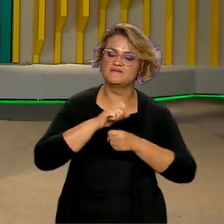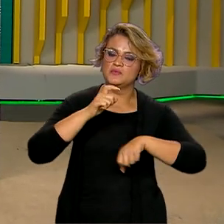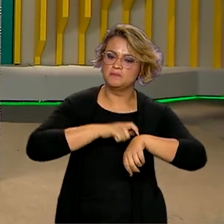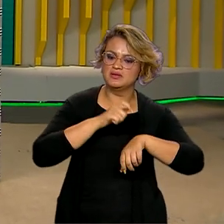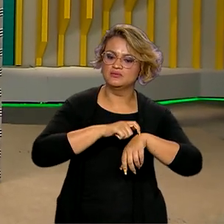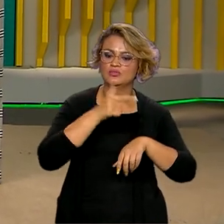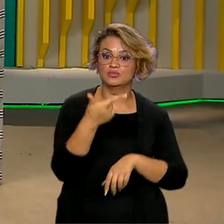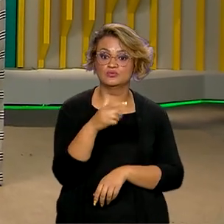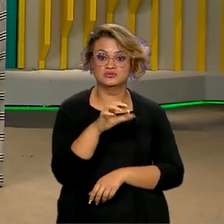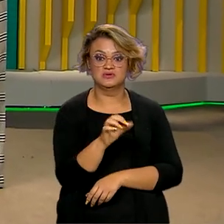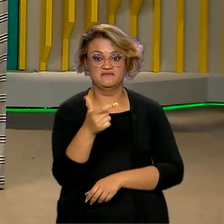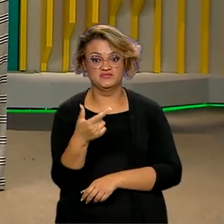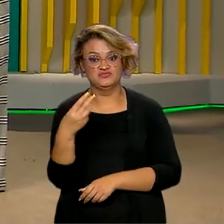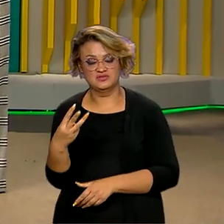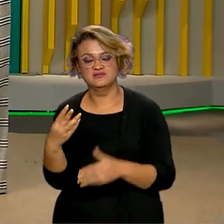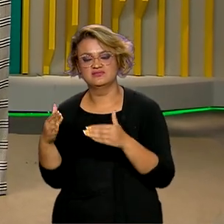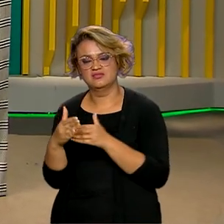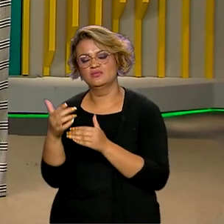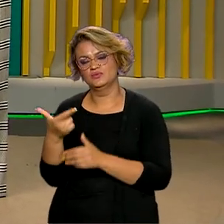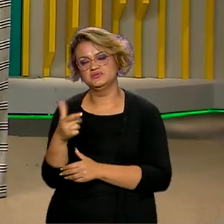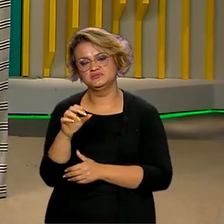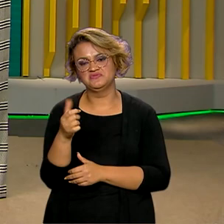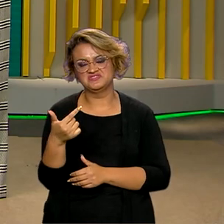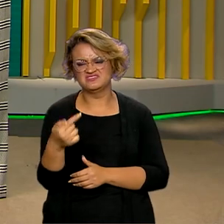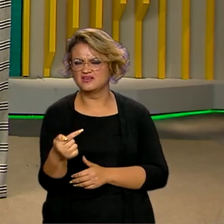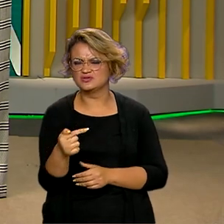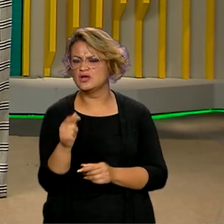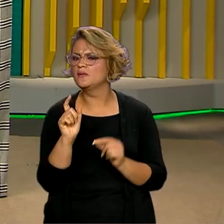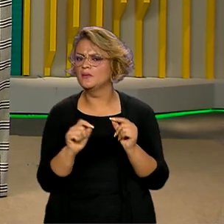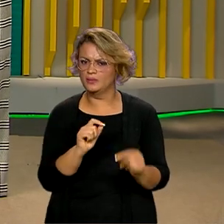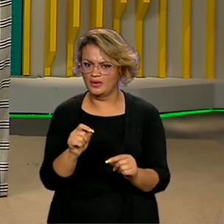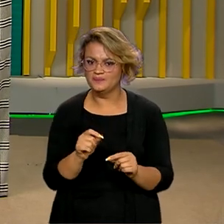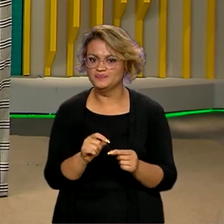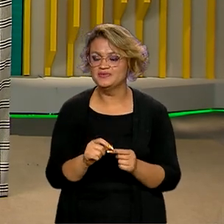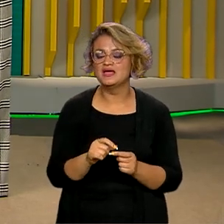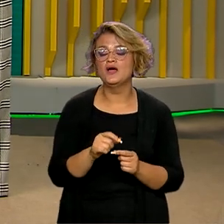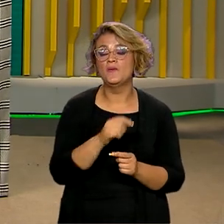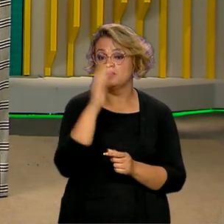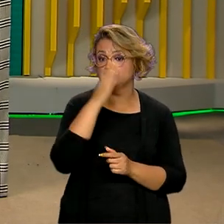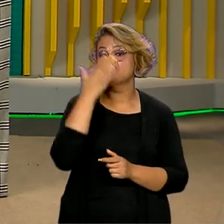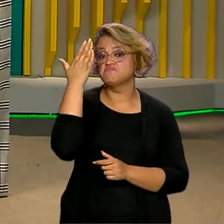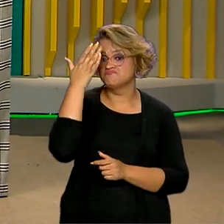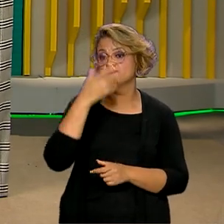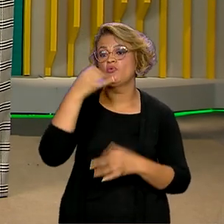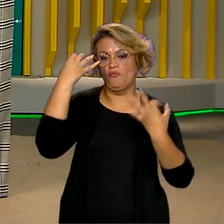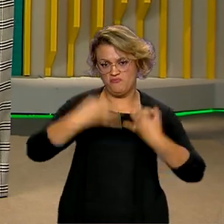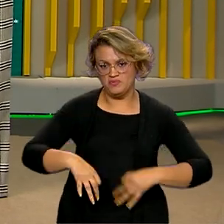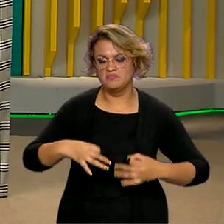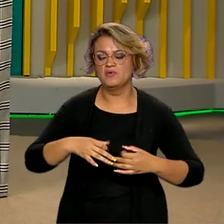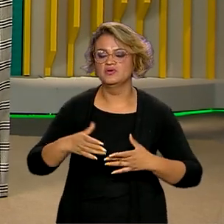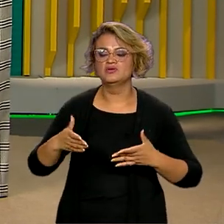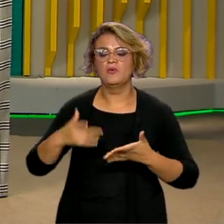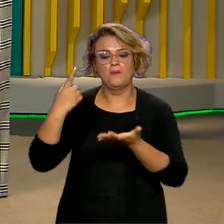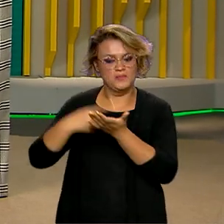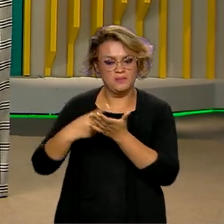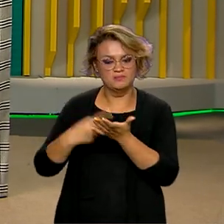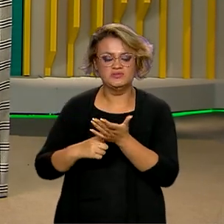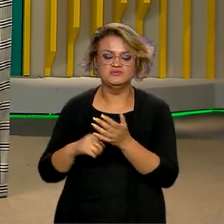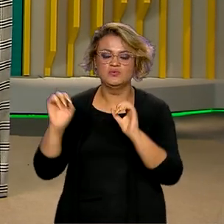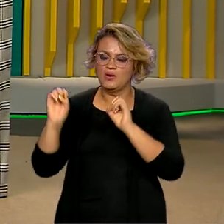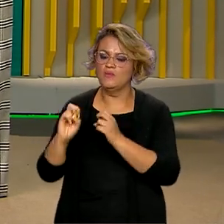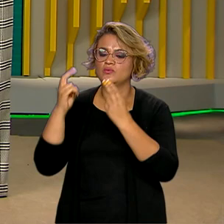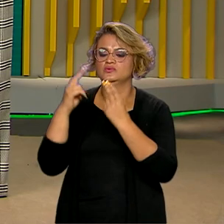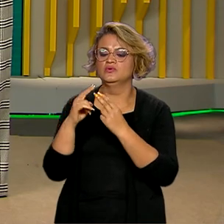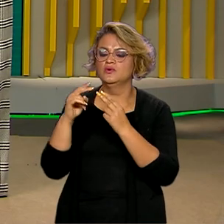2023-2027. Isso significa que o Brasil reforçou o compromisso que já havia assumido com as Nações Unidas